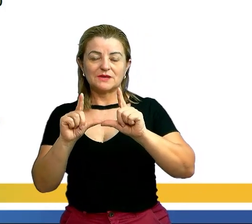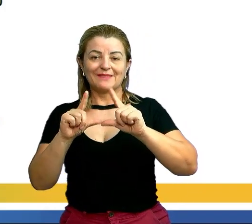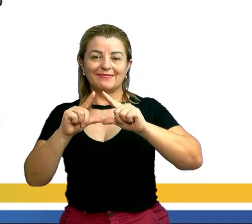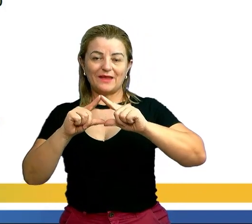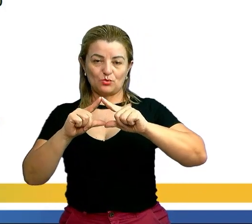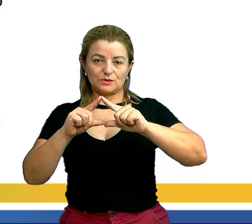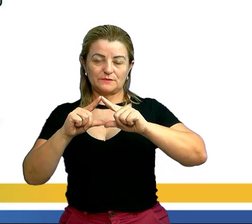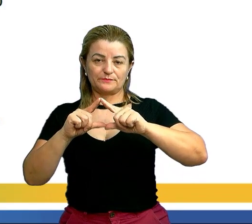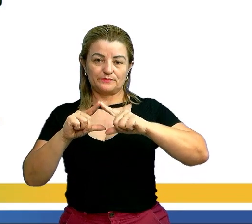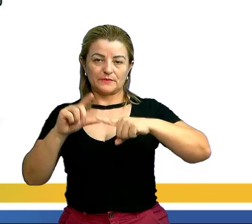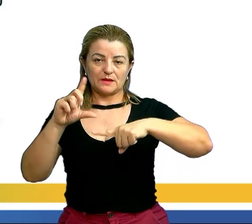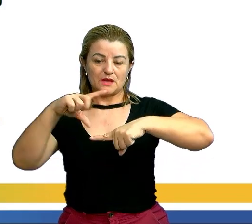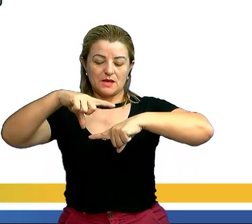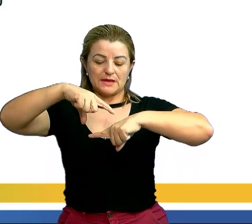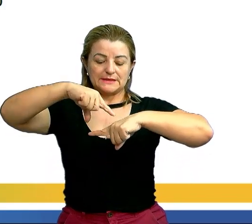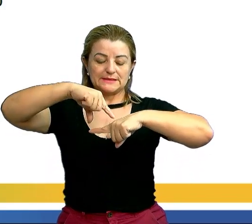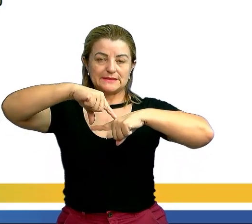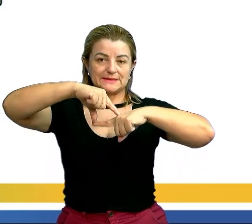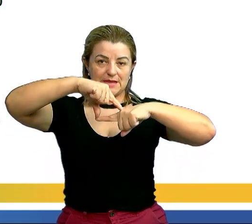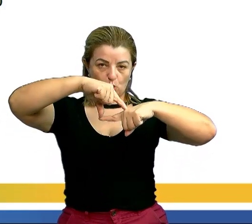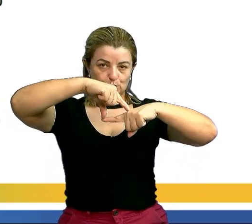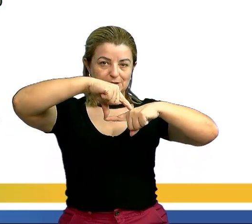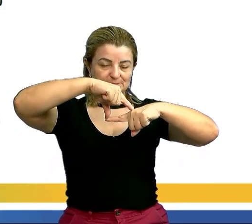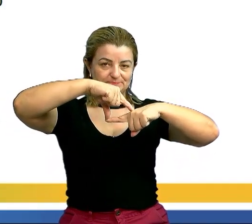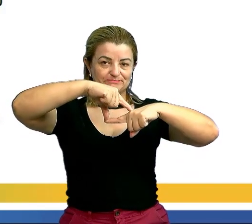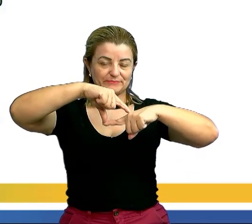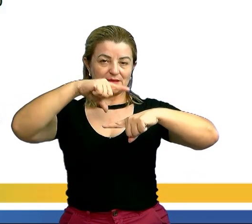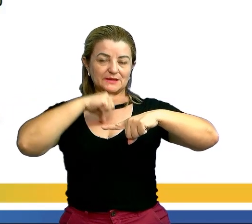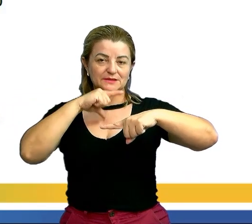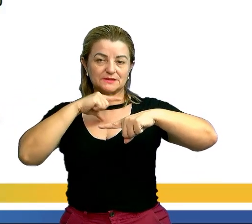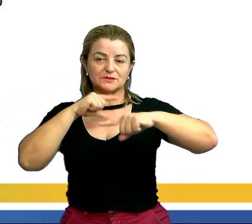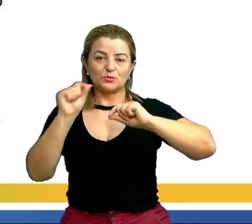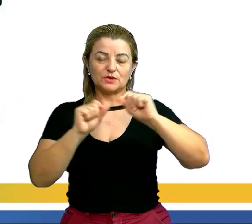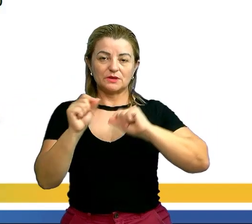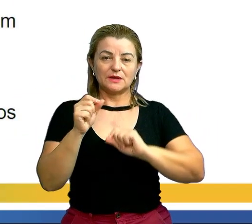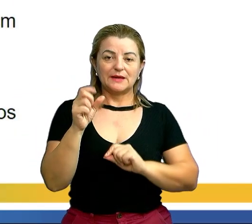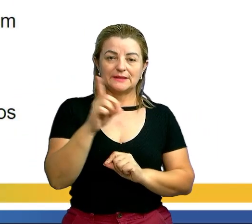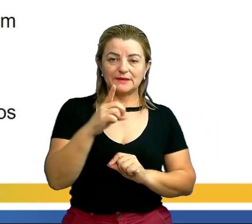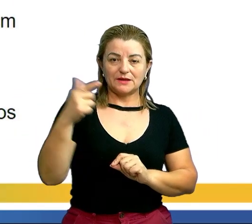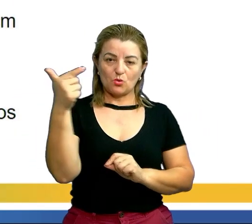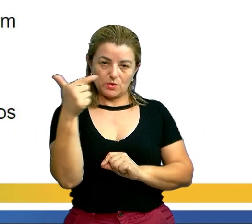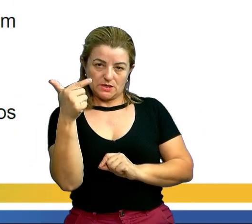2A. Lembrando que esse delta vale B ao quadrado menos 4AC.